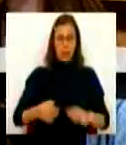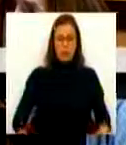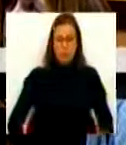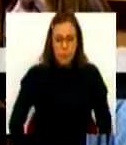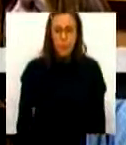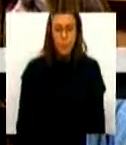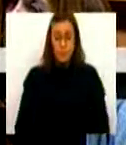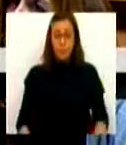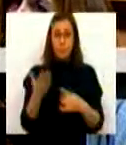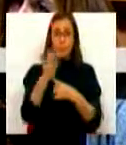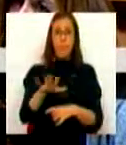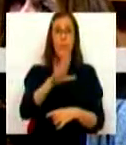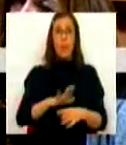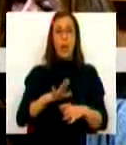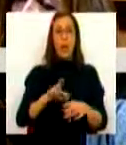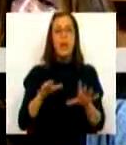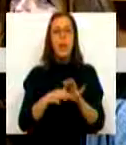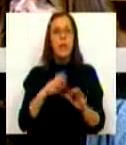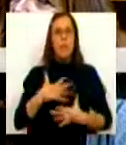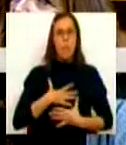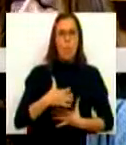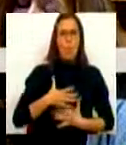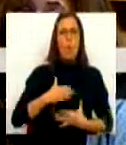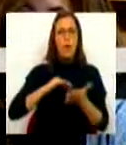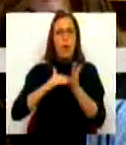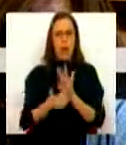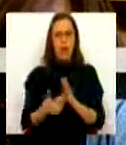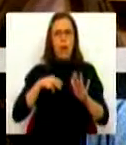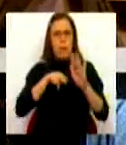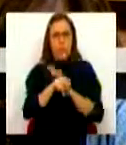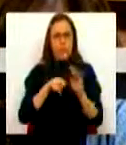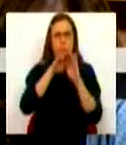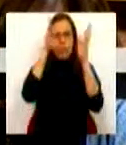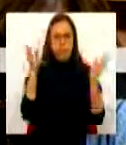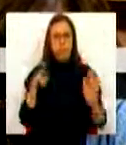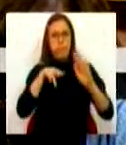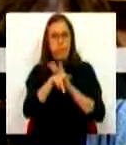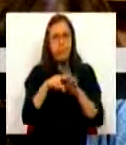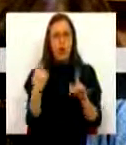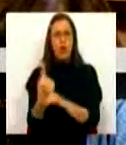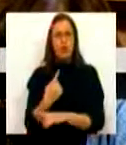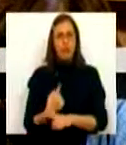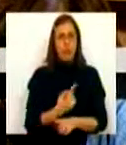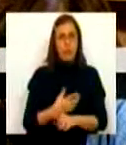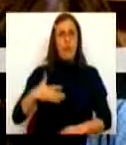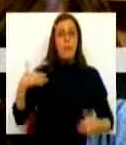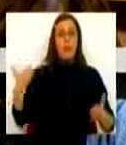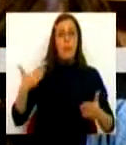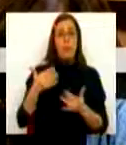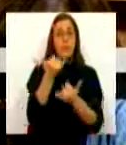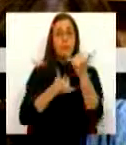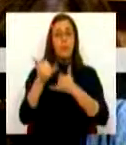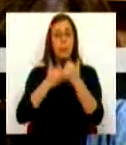Por exemplo, a área de imagilogia, como o raio-x, a ecografia, os taques, a ressonância magnética, entre outros, que têm vindo a ser